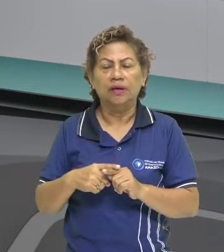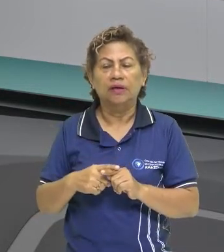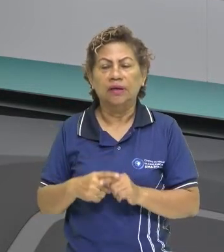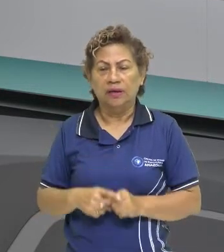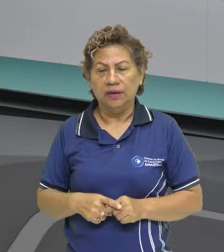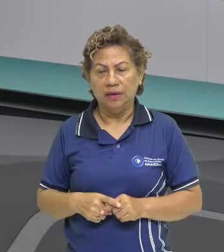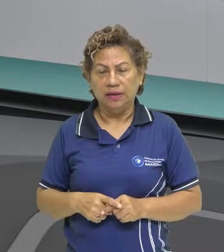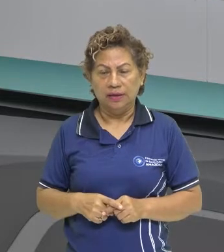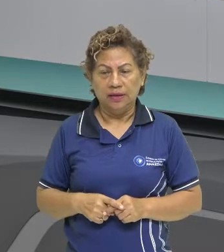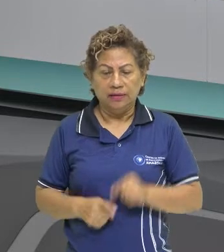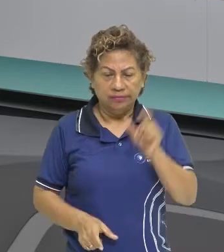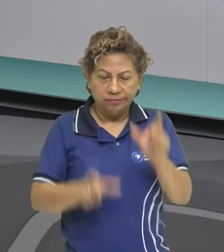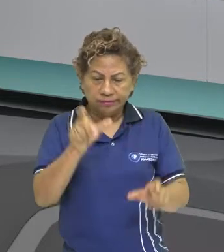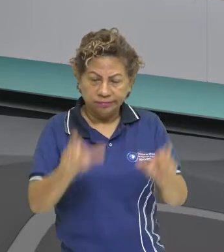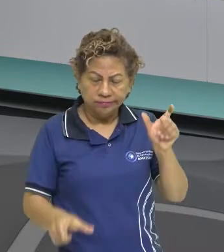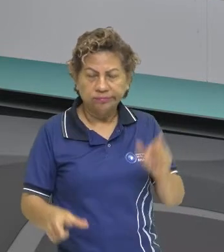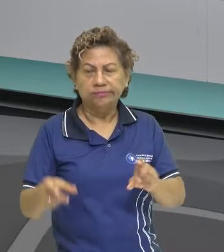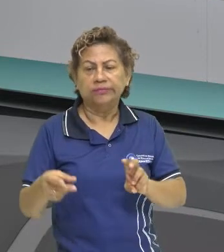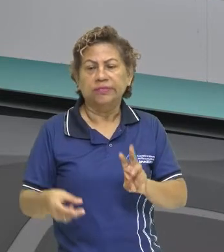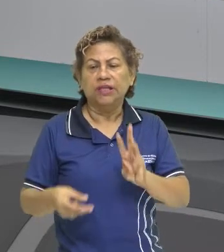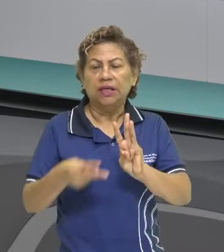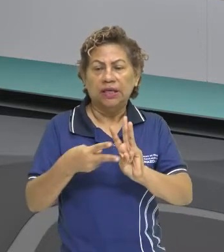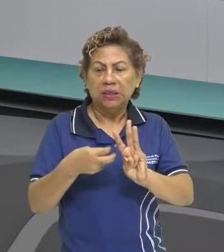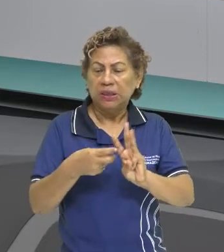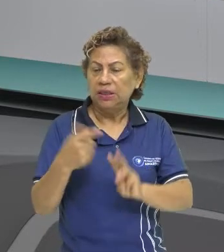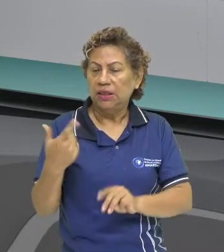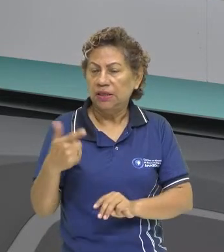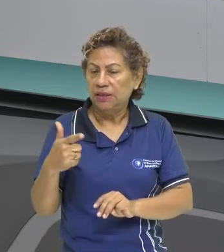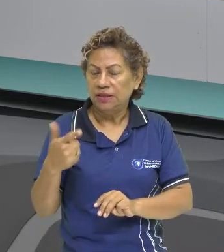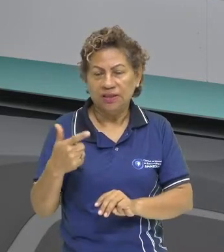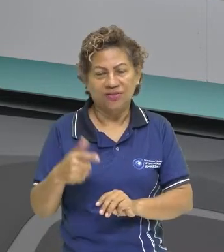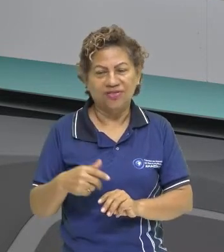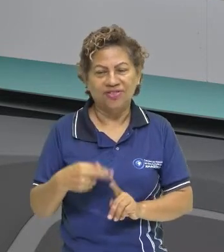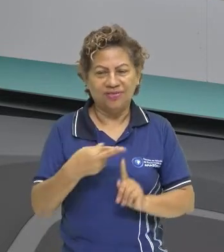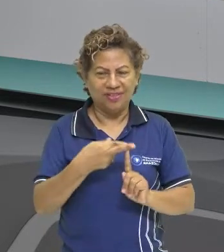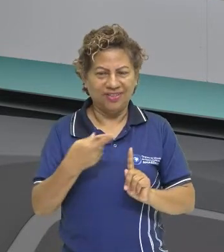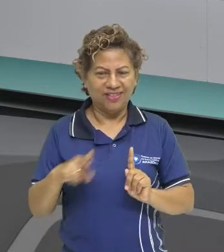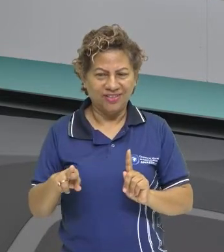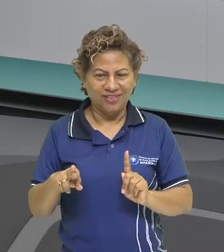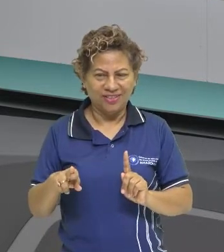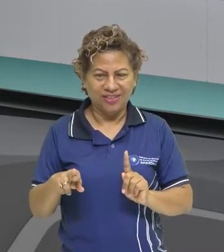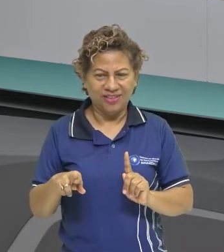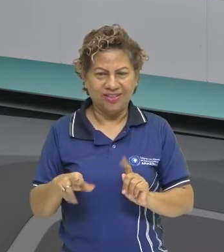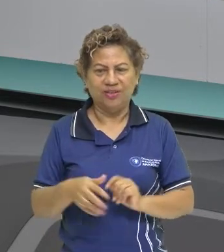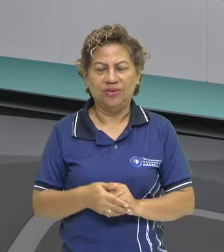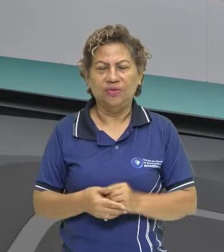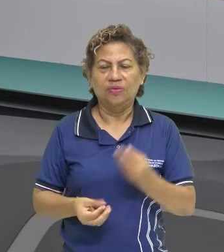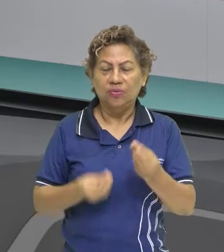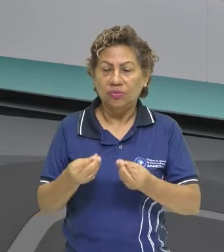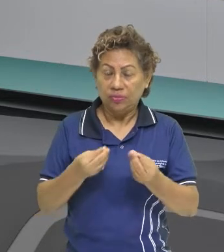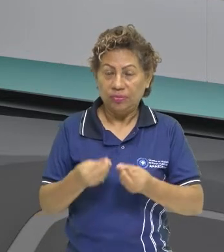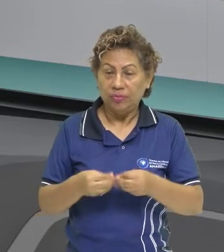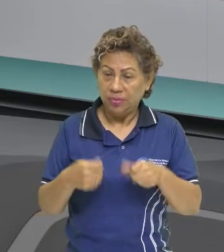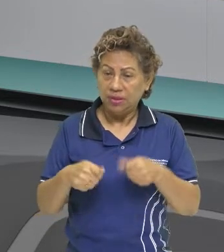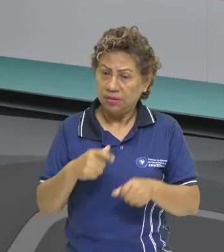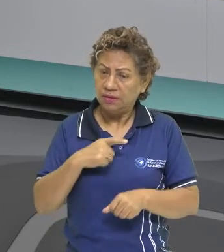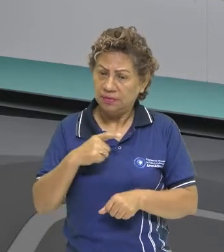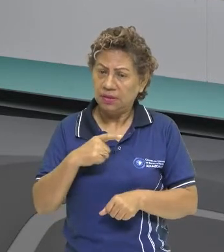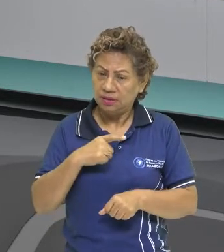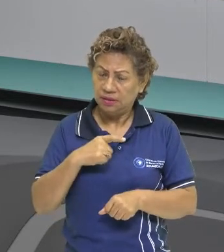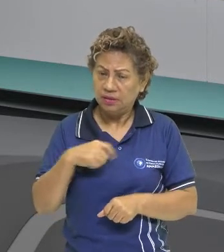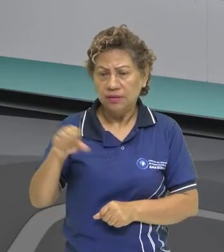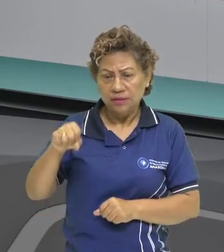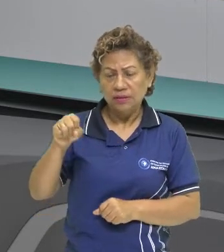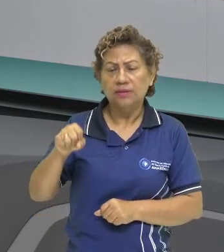aqui não tinham religião. Eles não viam, né, a religião dos povos nativos como religião. Para eles, religião